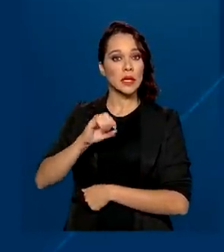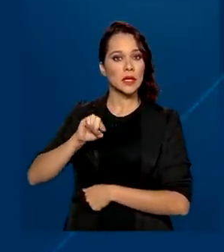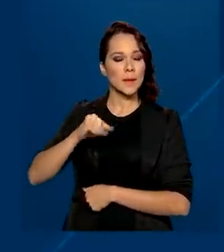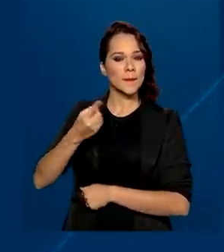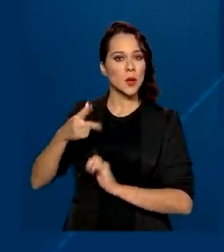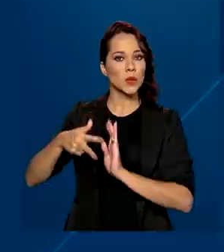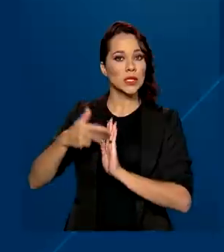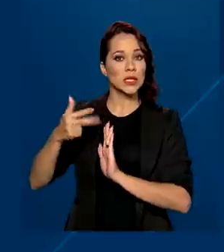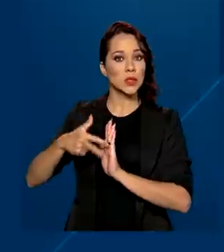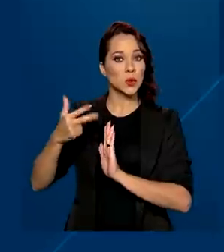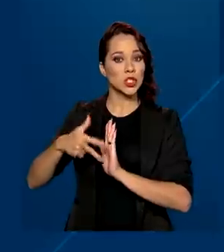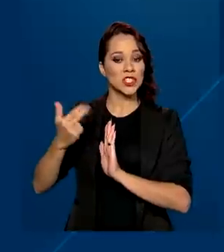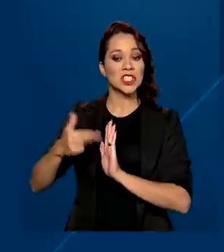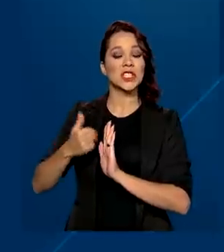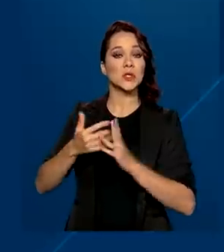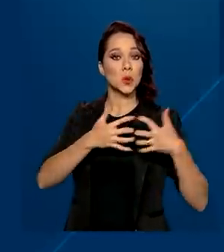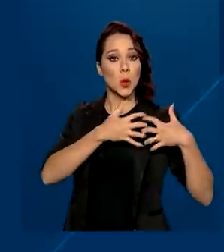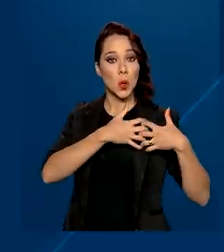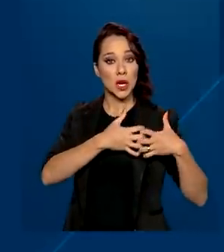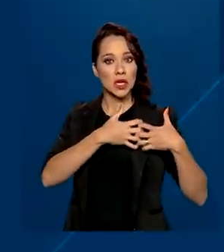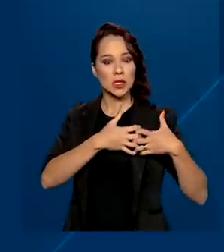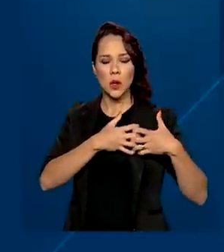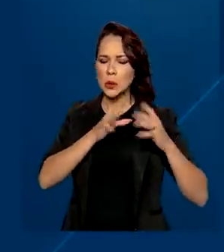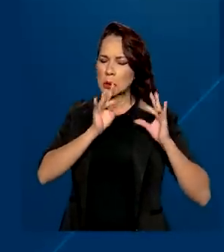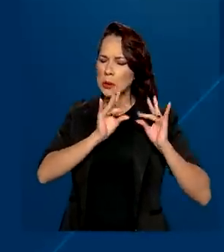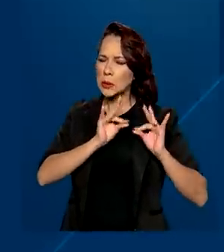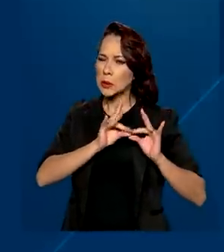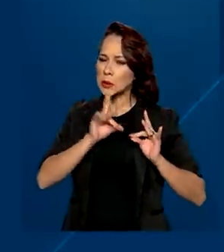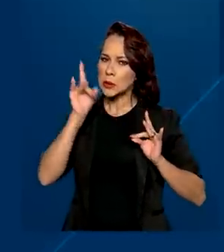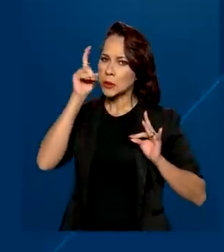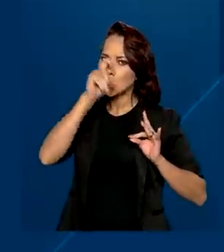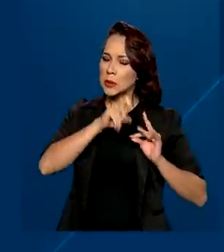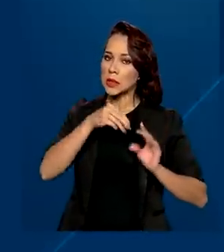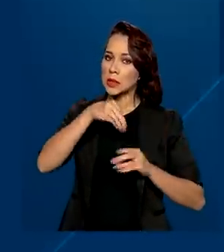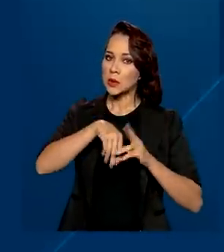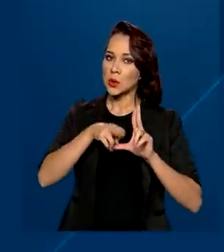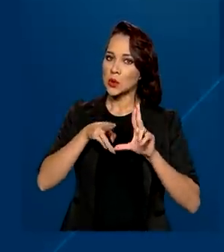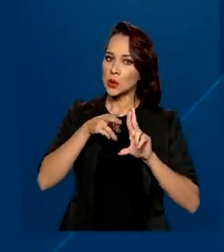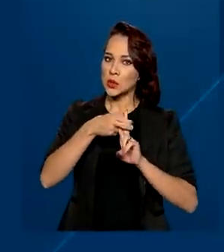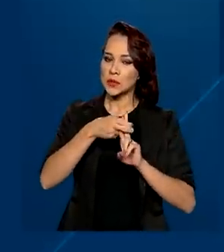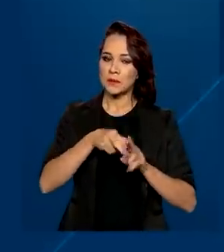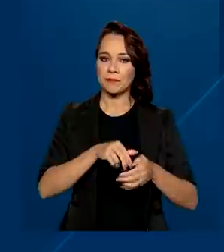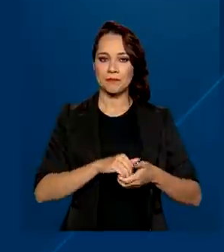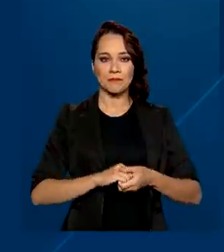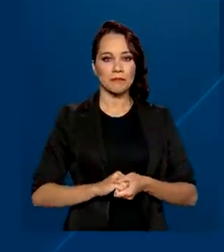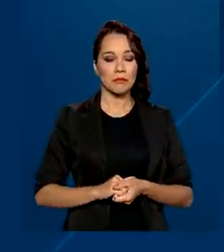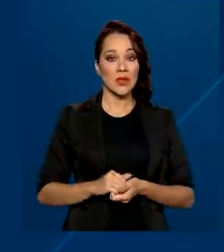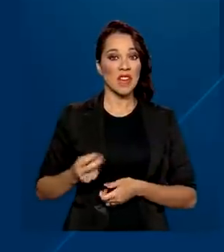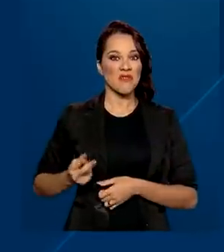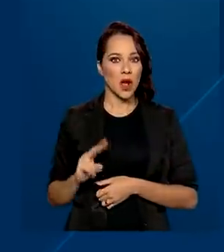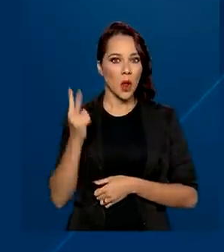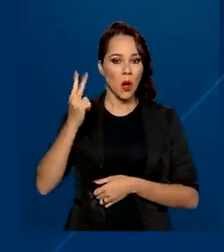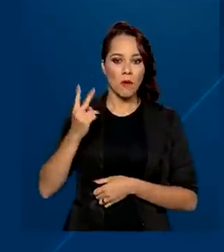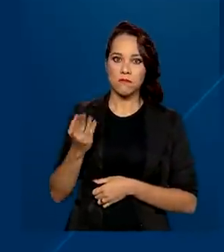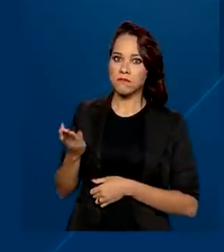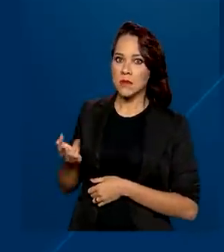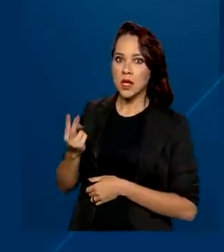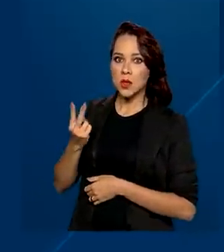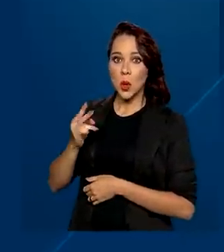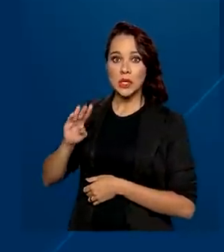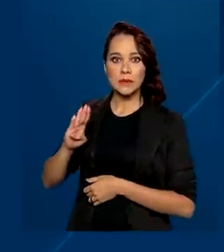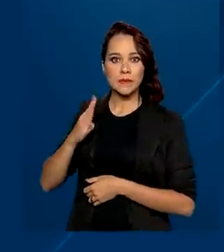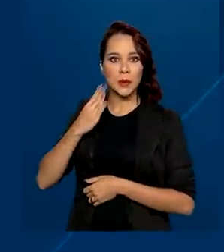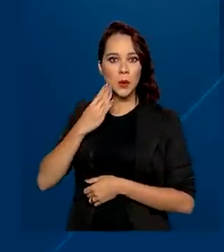mil procedimentos cardiológicos de alta complexidade no Sistema Único de Saúde, que custaram quase 2